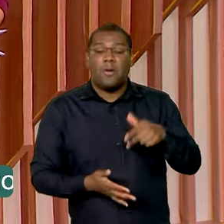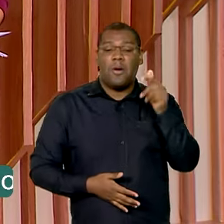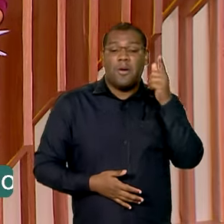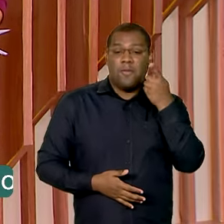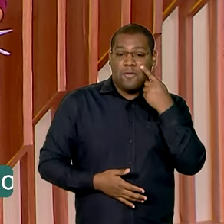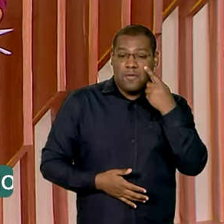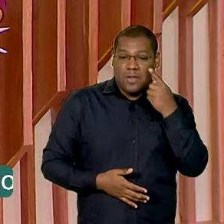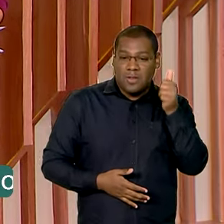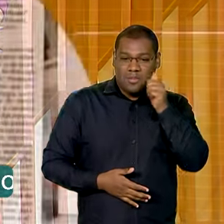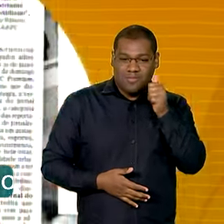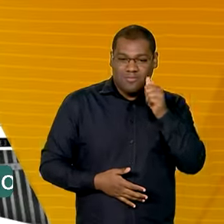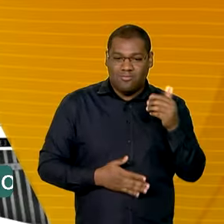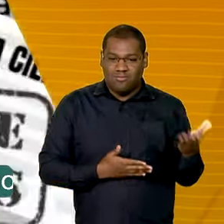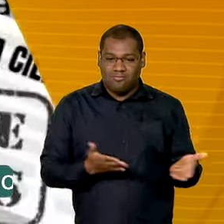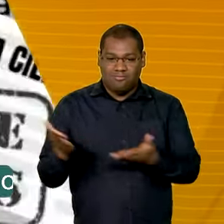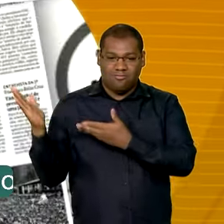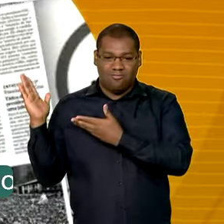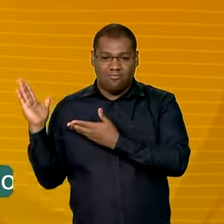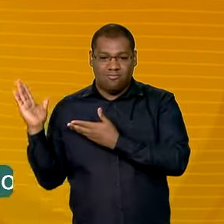Carolina Lima.